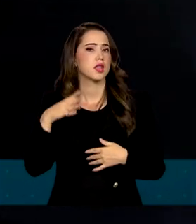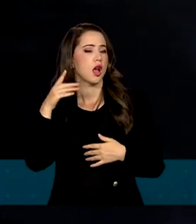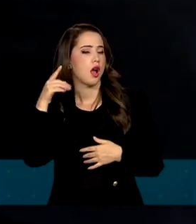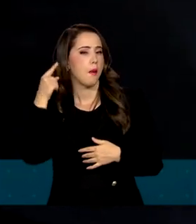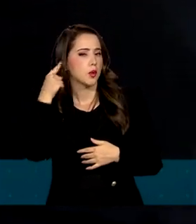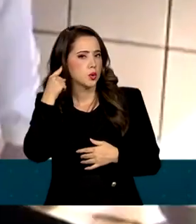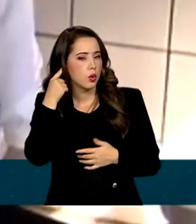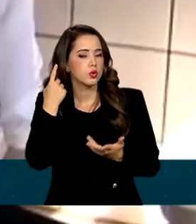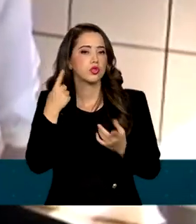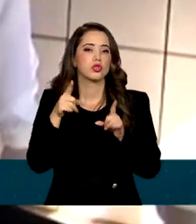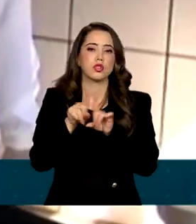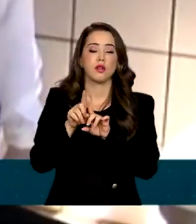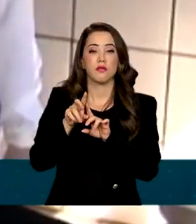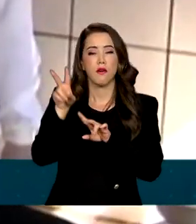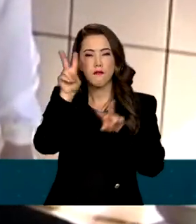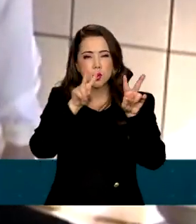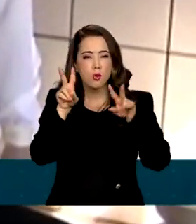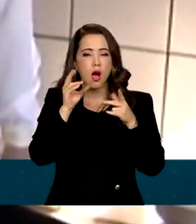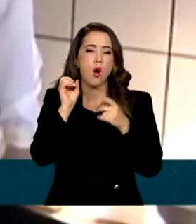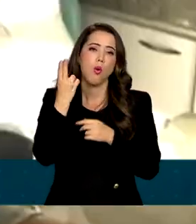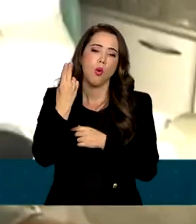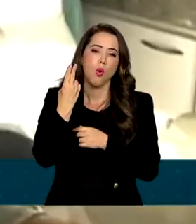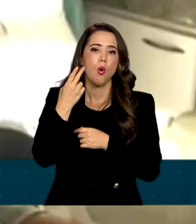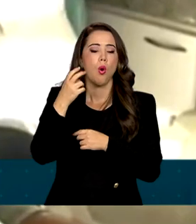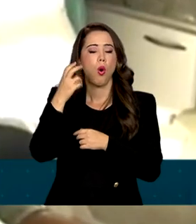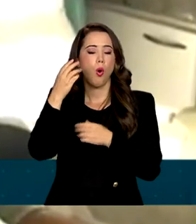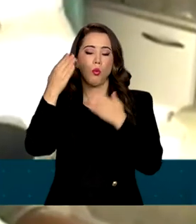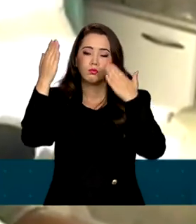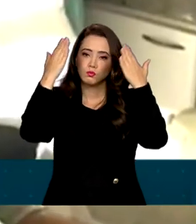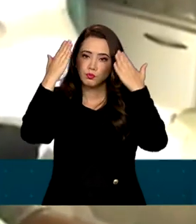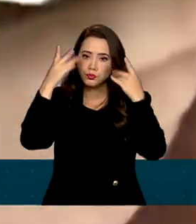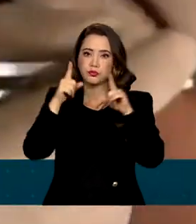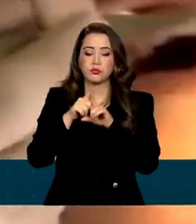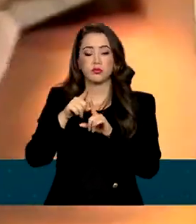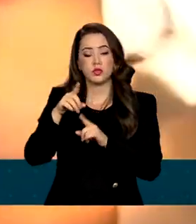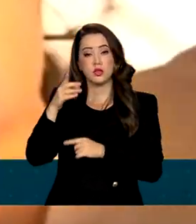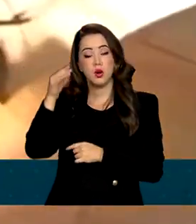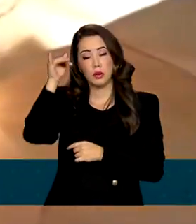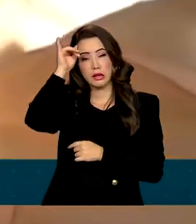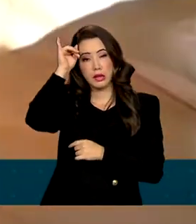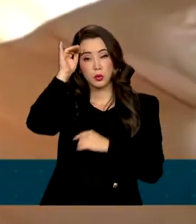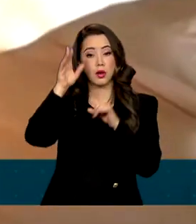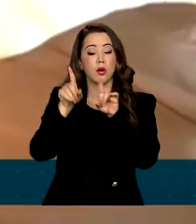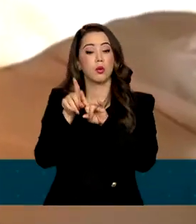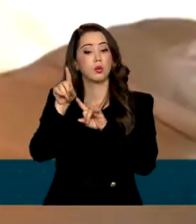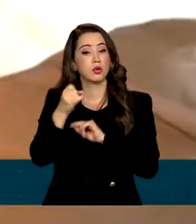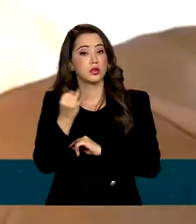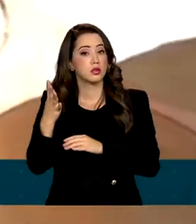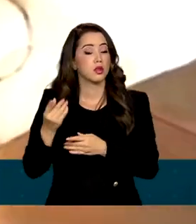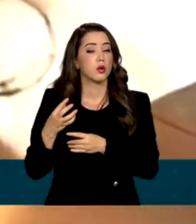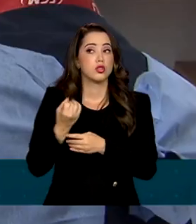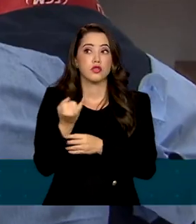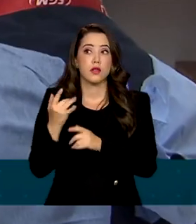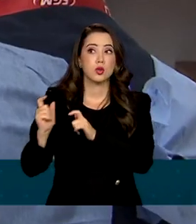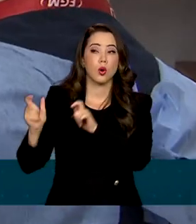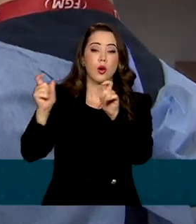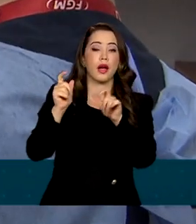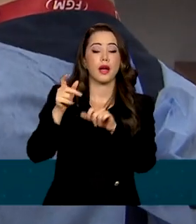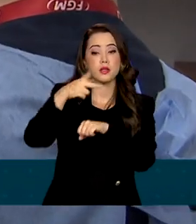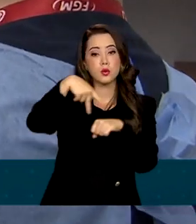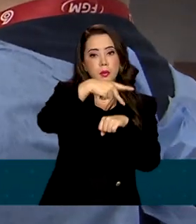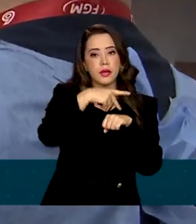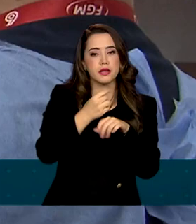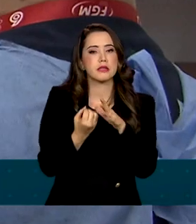intelectuais. Eles estão distribuídos em hospitais públicos de todo o país. O serviço especializado foi criado em